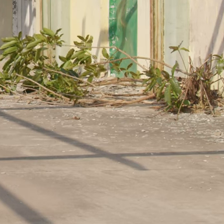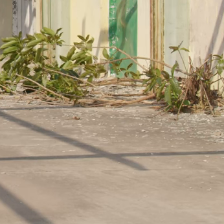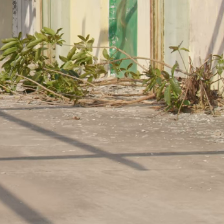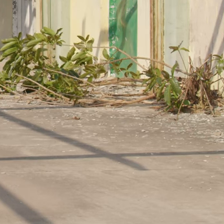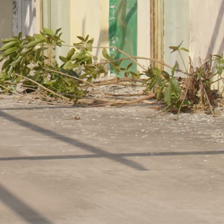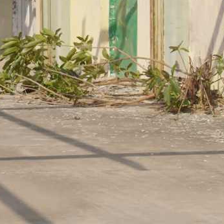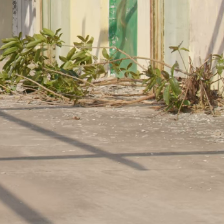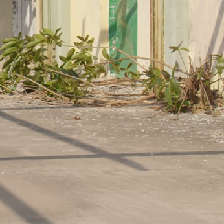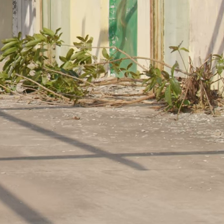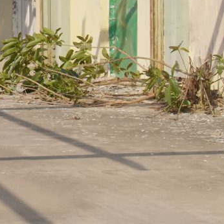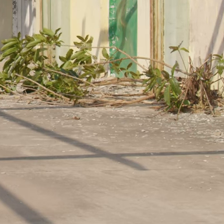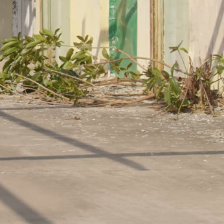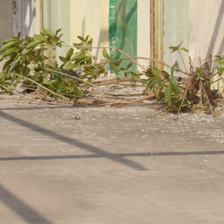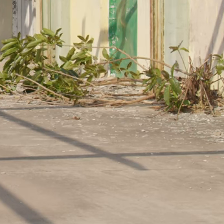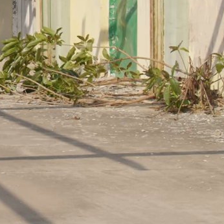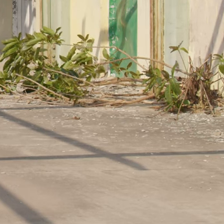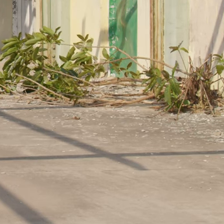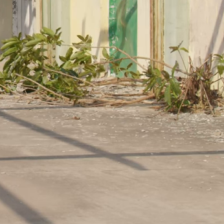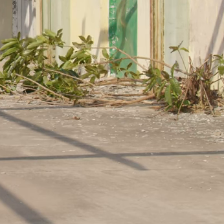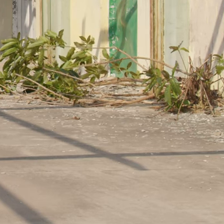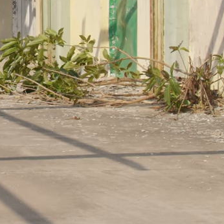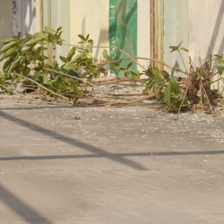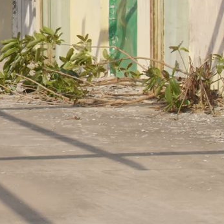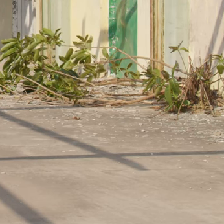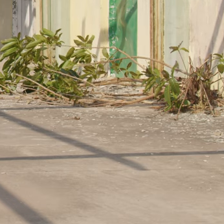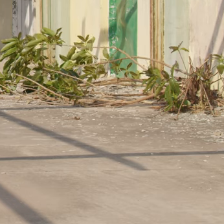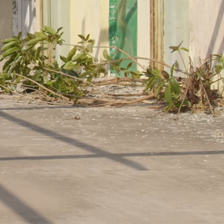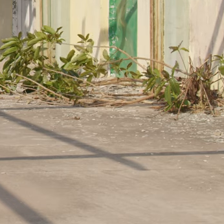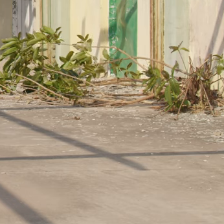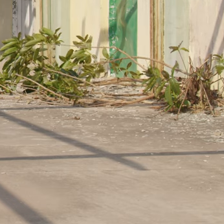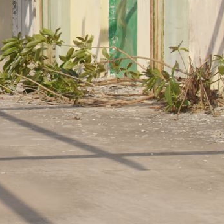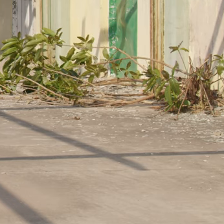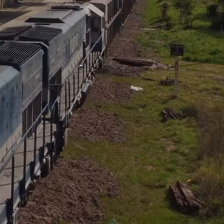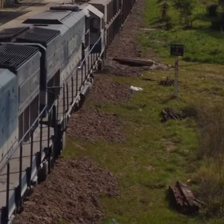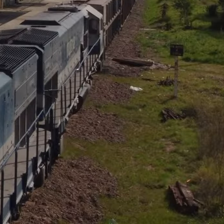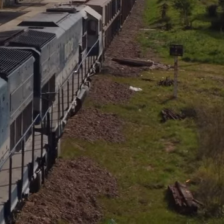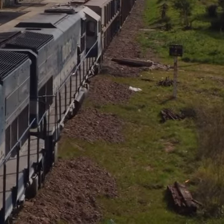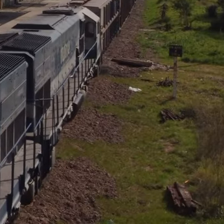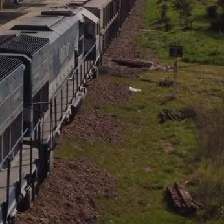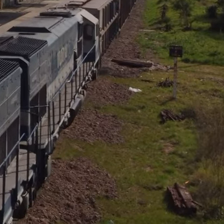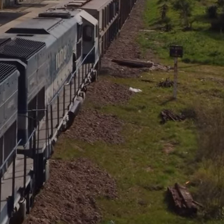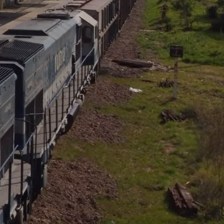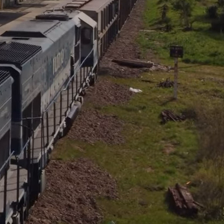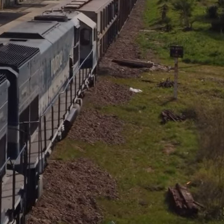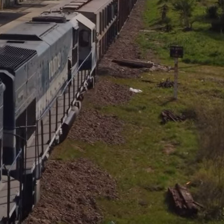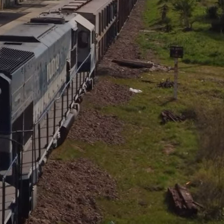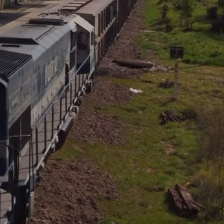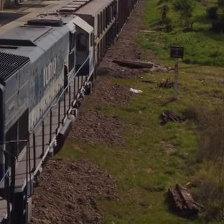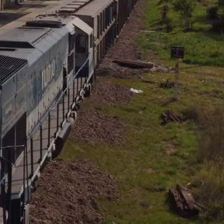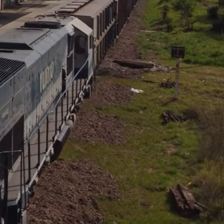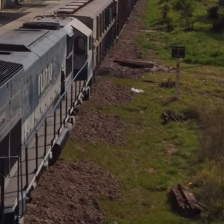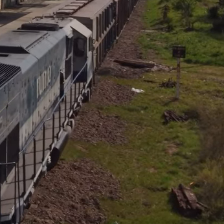paredes E marcas Da ação do tempo Como pintura desgastada Sinais de mofo Estruturas da cobertura Da plataforma Enferrujadas E sem o teto